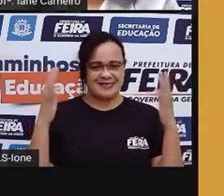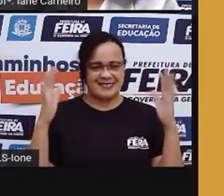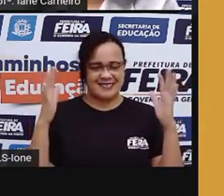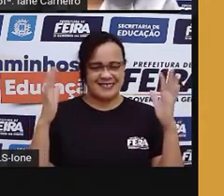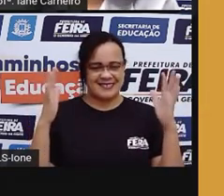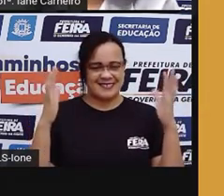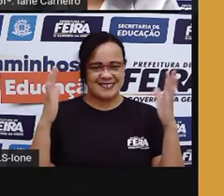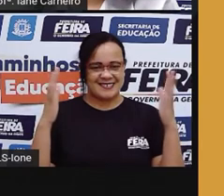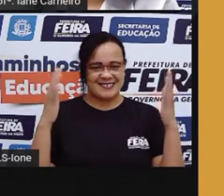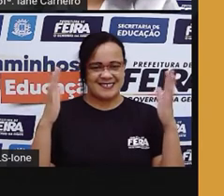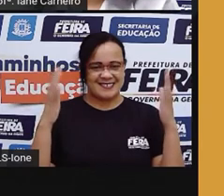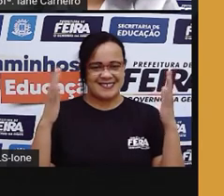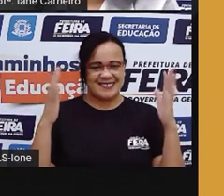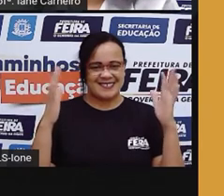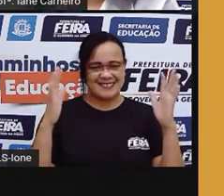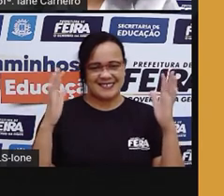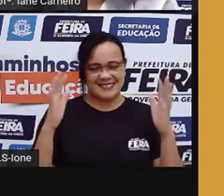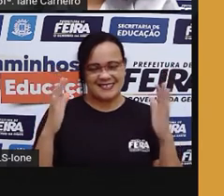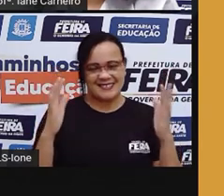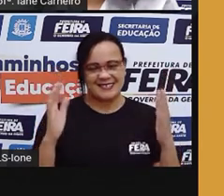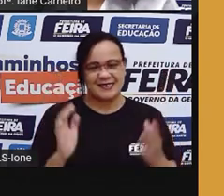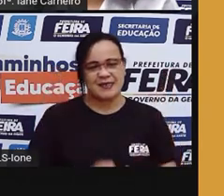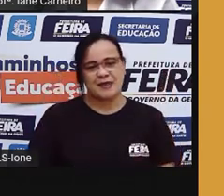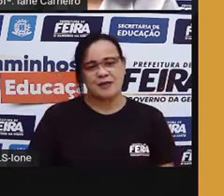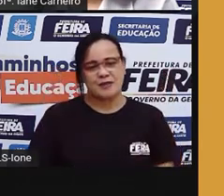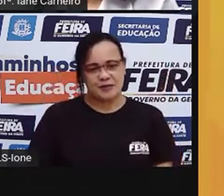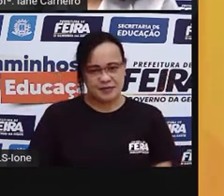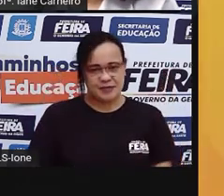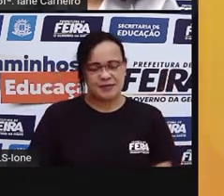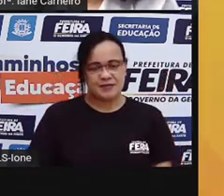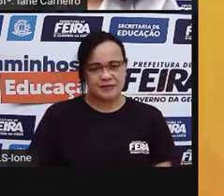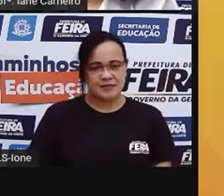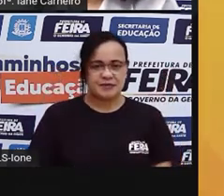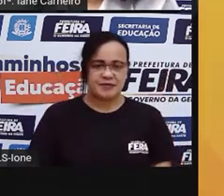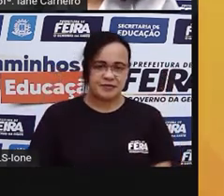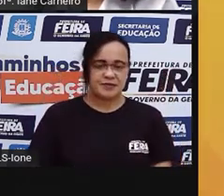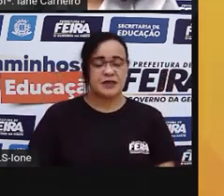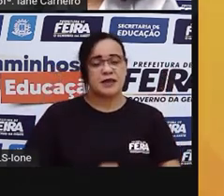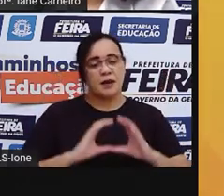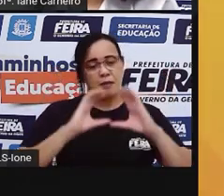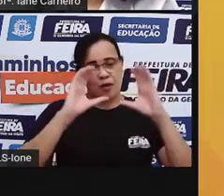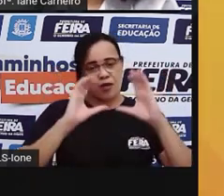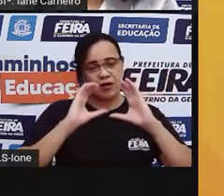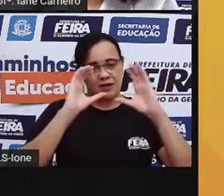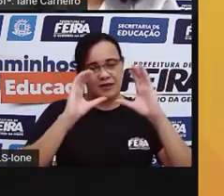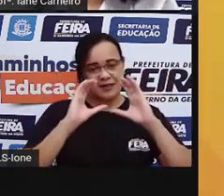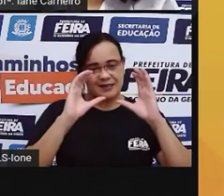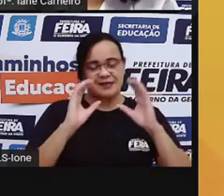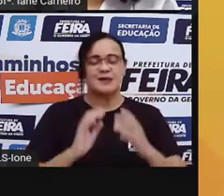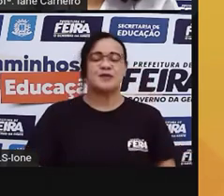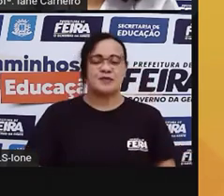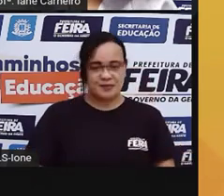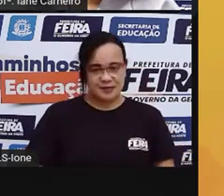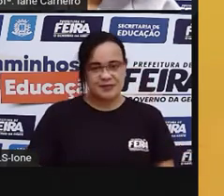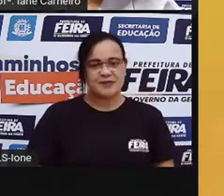Achamos, ó Letras E por último Sobrou Bola